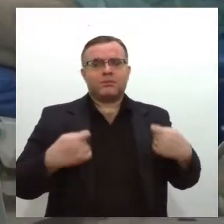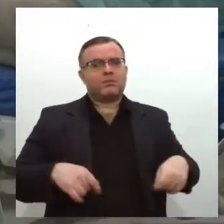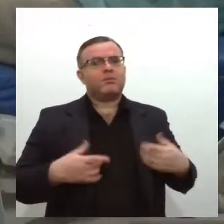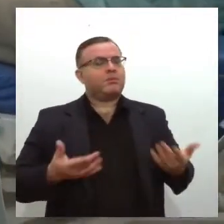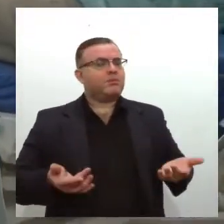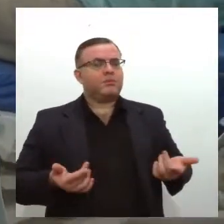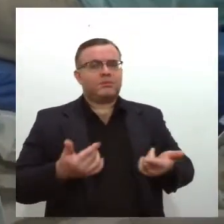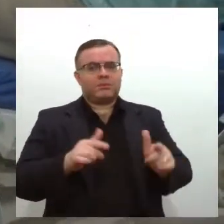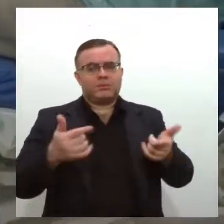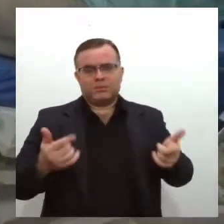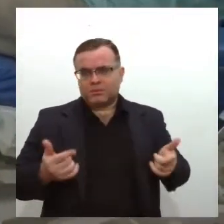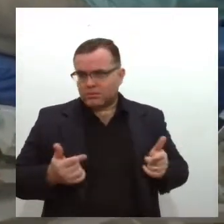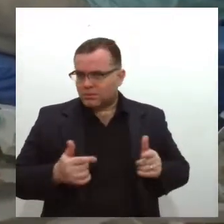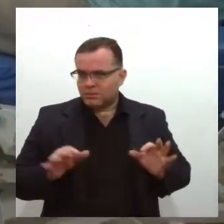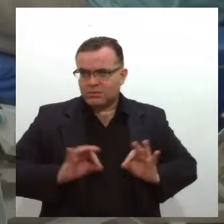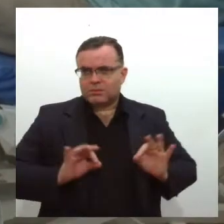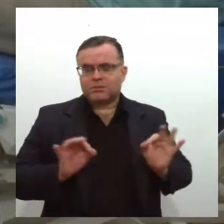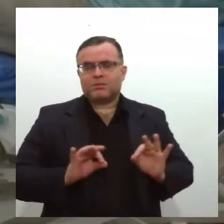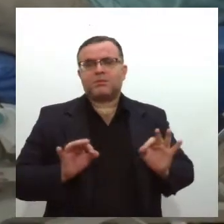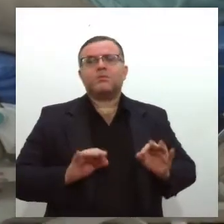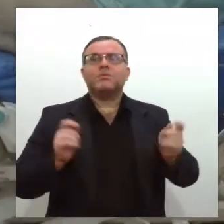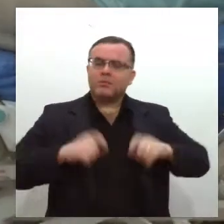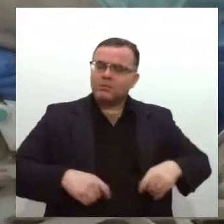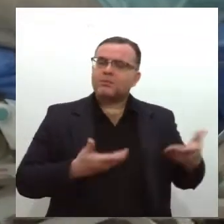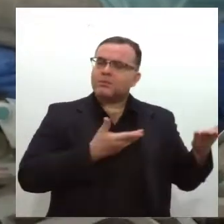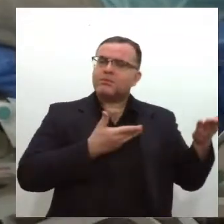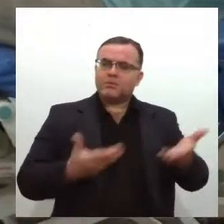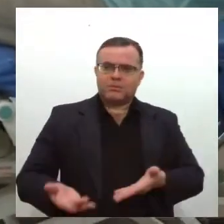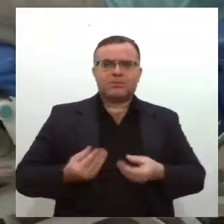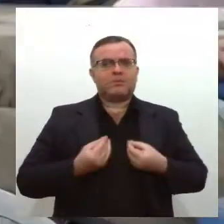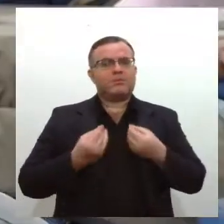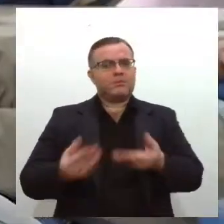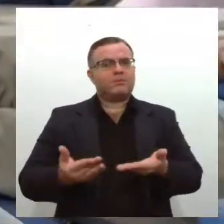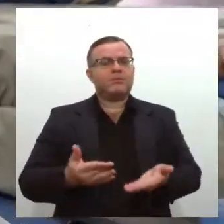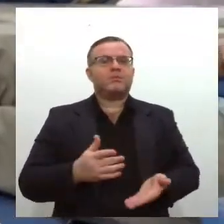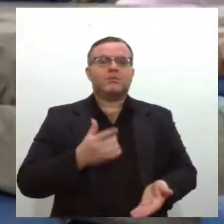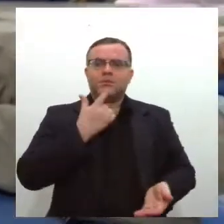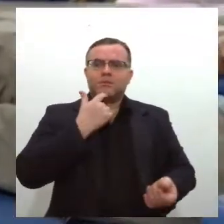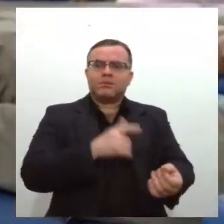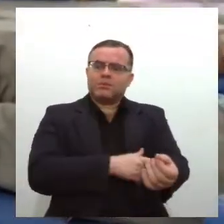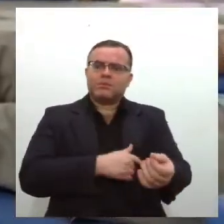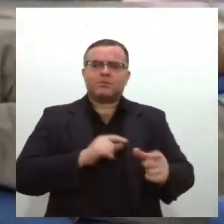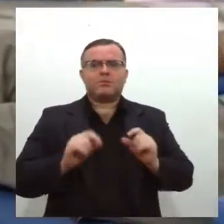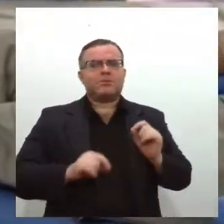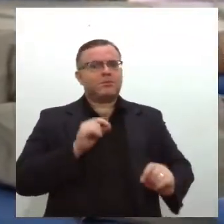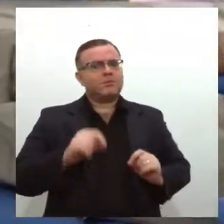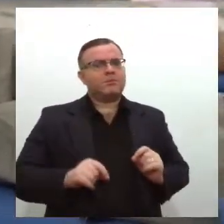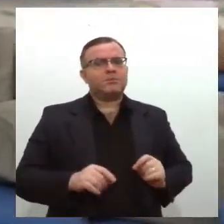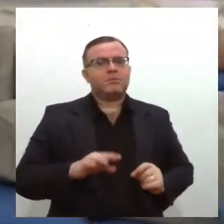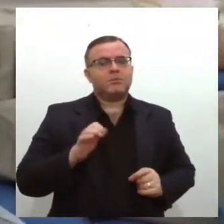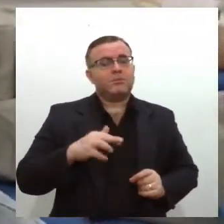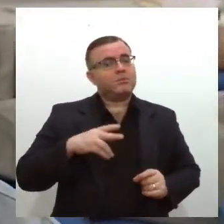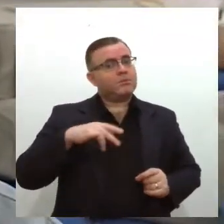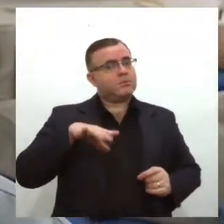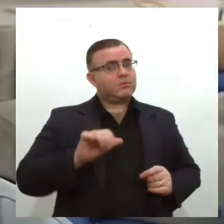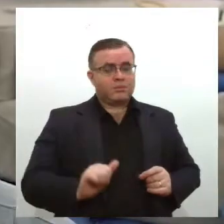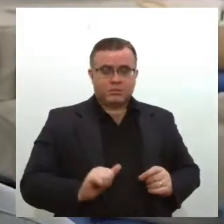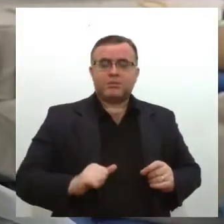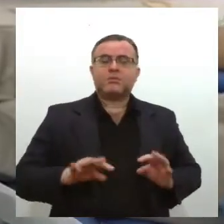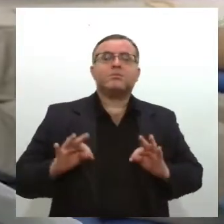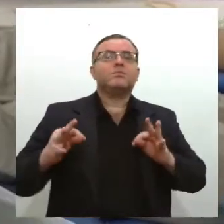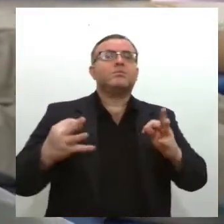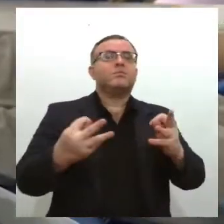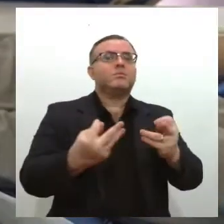ter tido hepatite após 10 anos de idade, pode vir fazer seu ato de caridade. Florita Aquino também falou sobre a relação das pessoas que foram